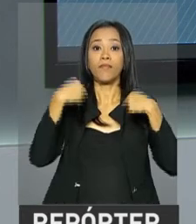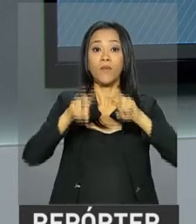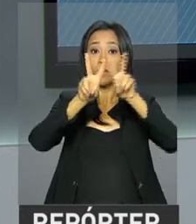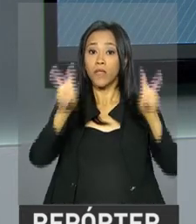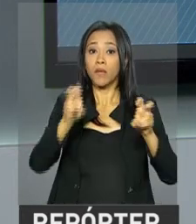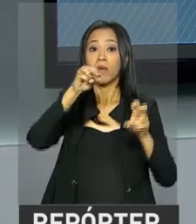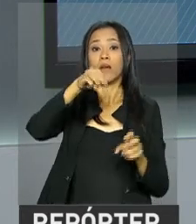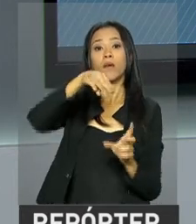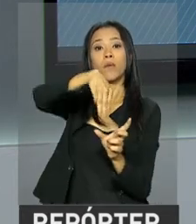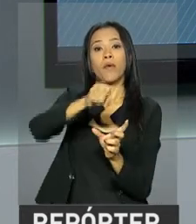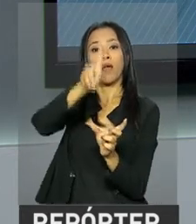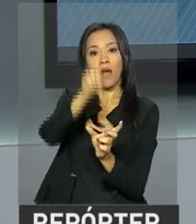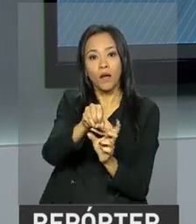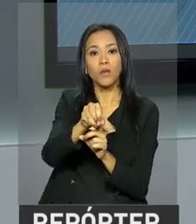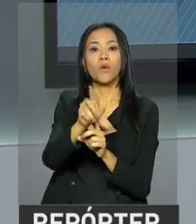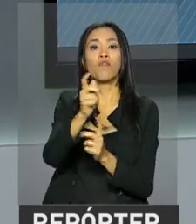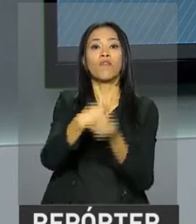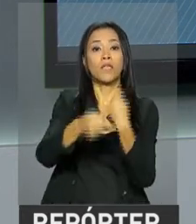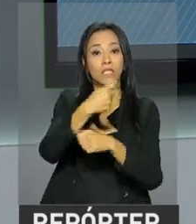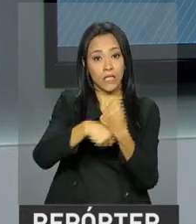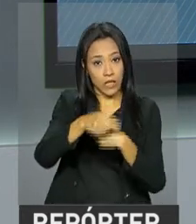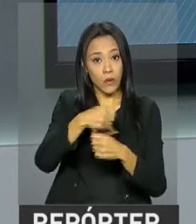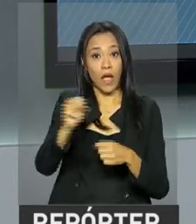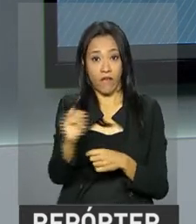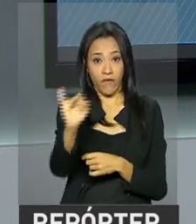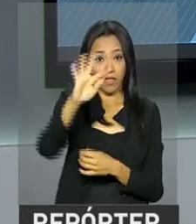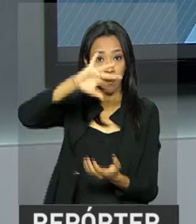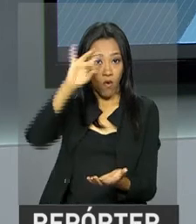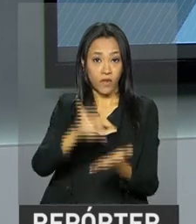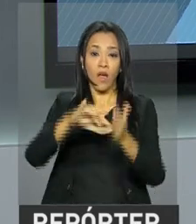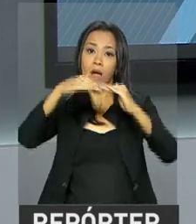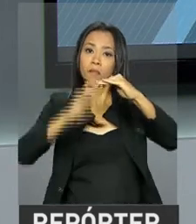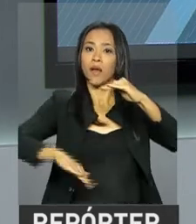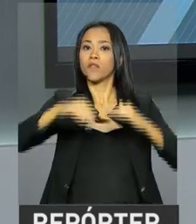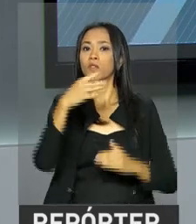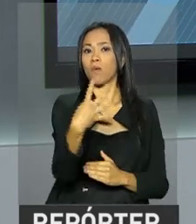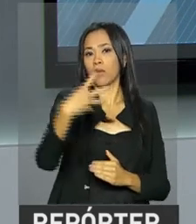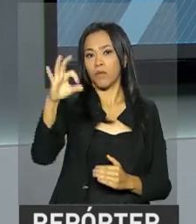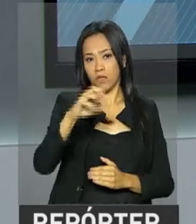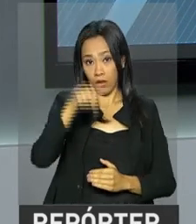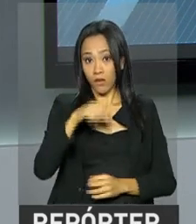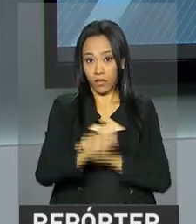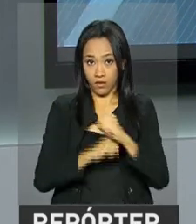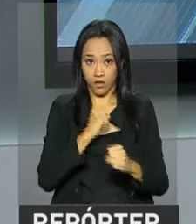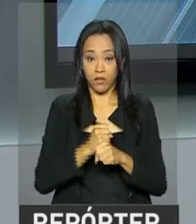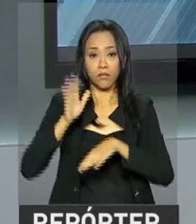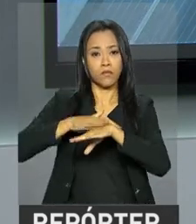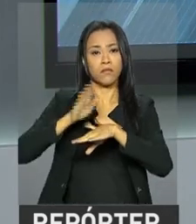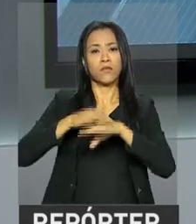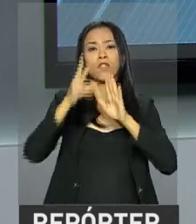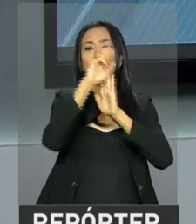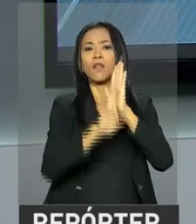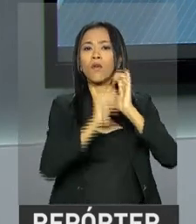economia agora, o mercado financeiro continua estimando a inflação oficial abaixo de 4% este ano. De acordo com o boletim